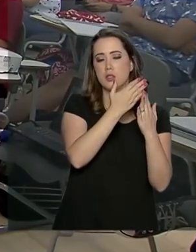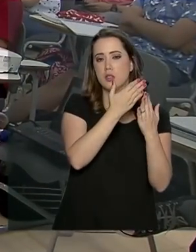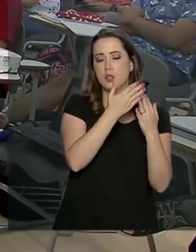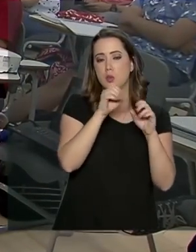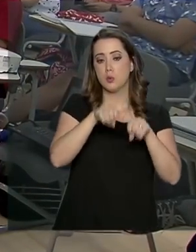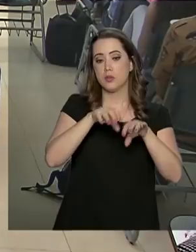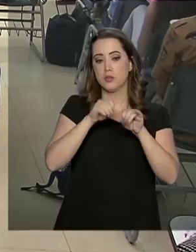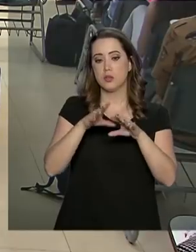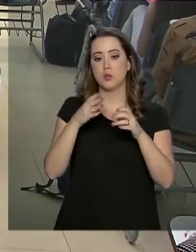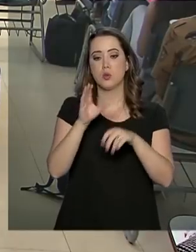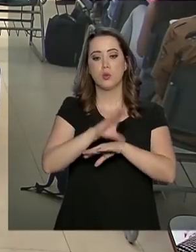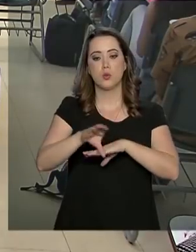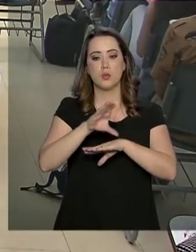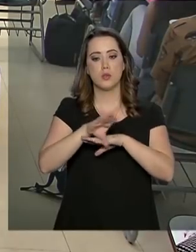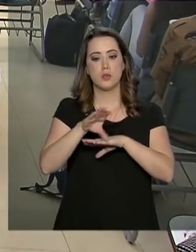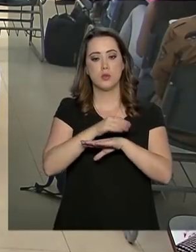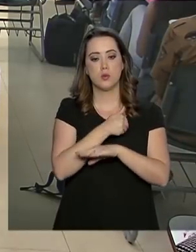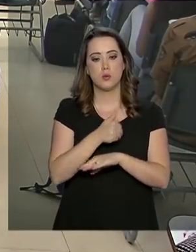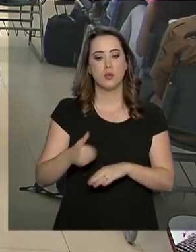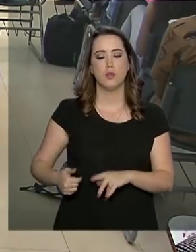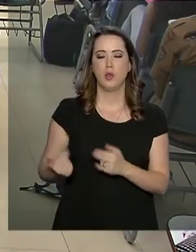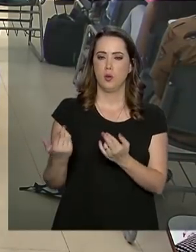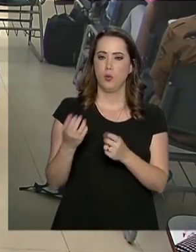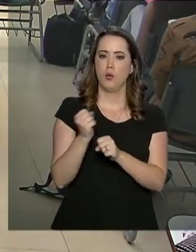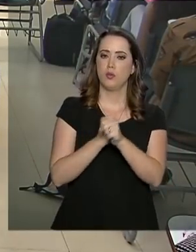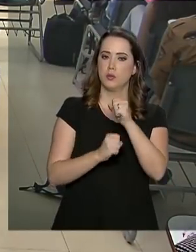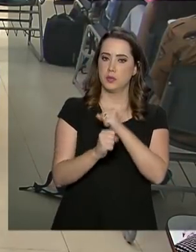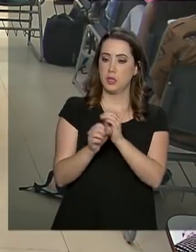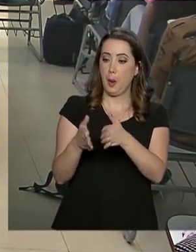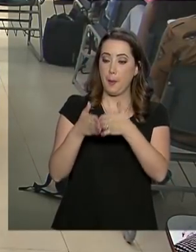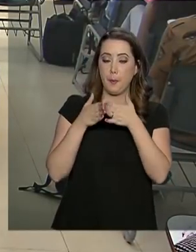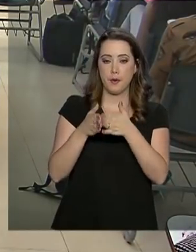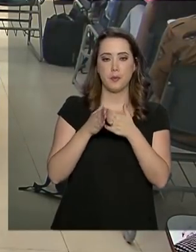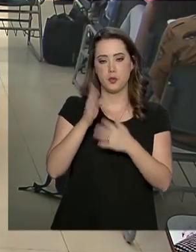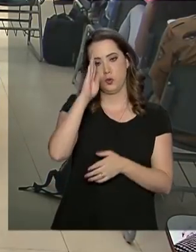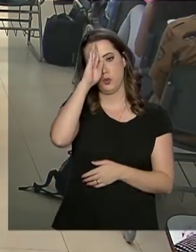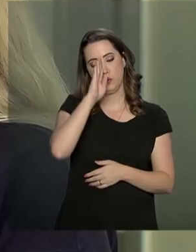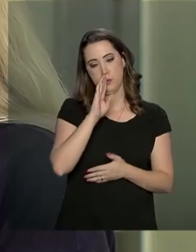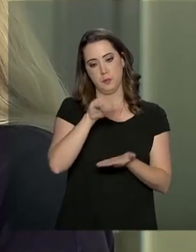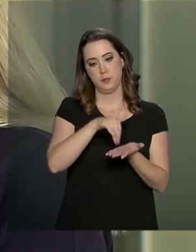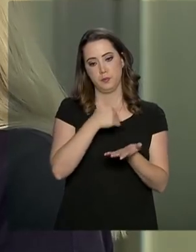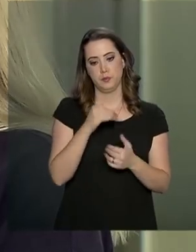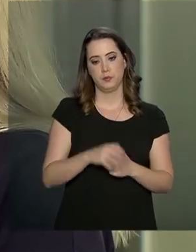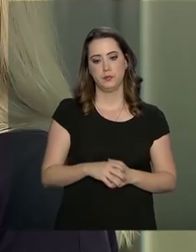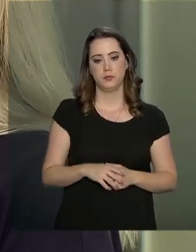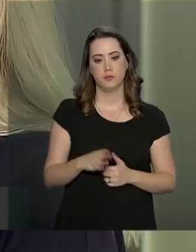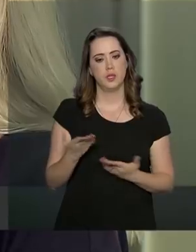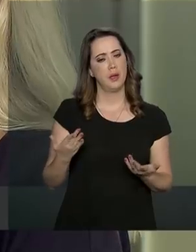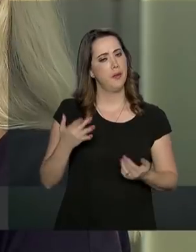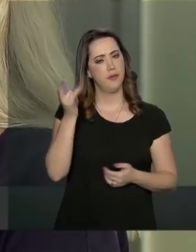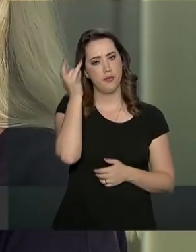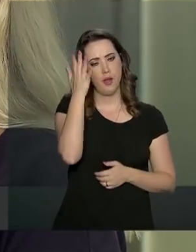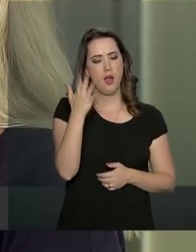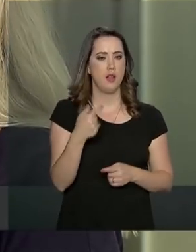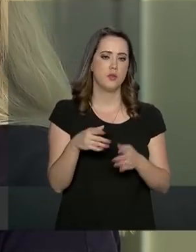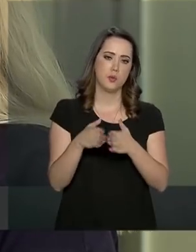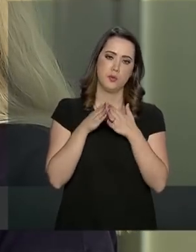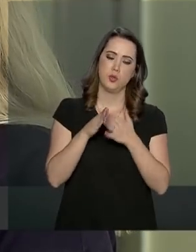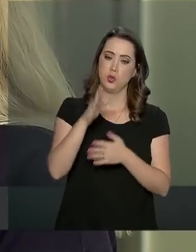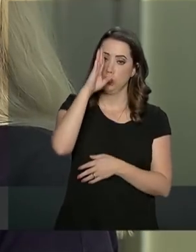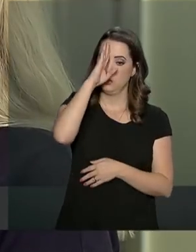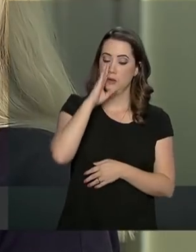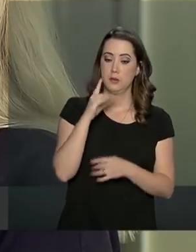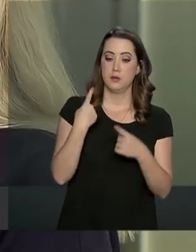cursinho público. Assim como no ano passado, ela vai pedir a isenção da taxa. Está sendo bem mais fácil para mim pedir a isenção, né?